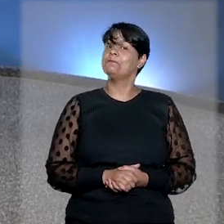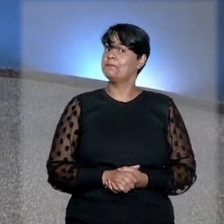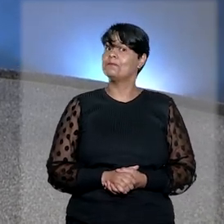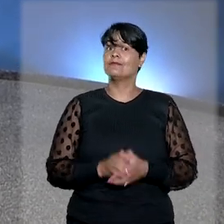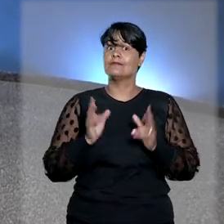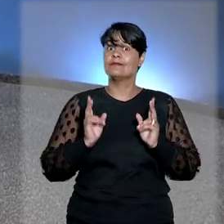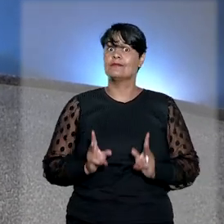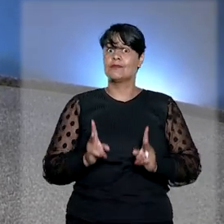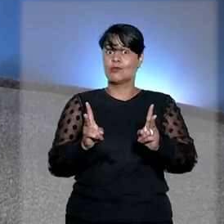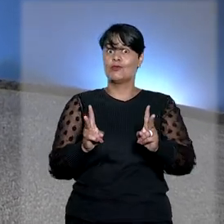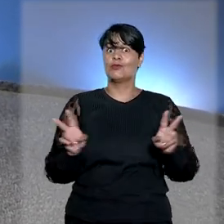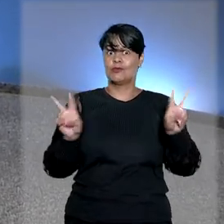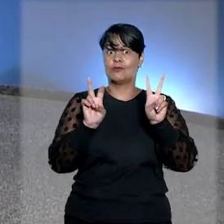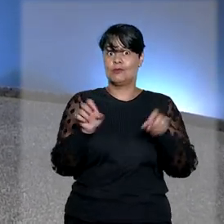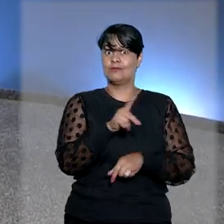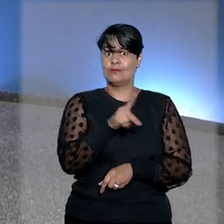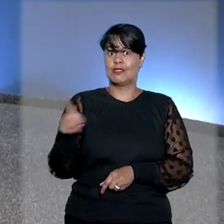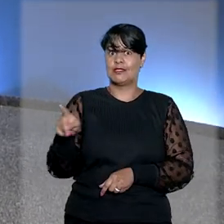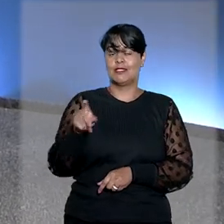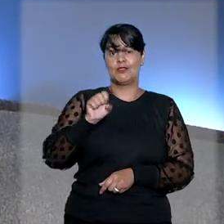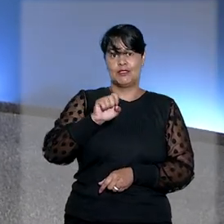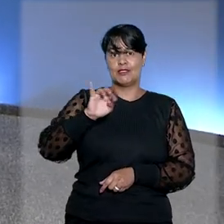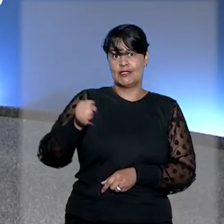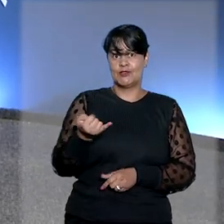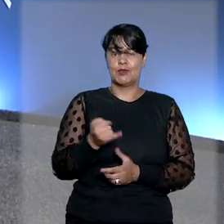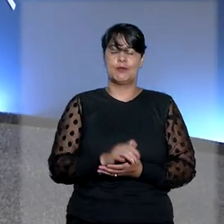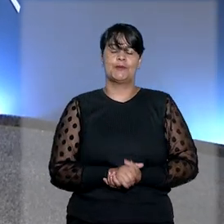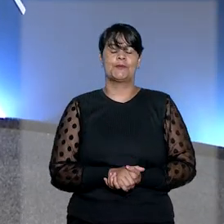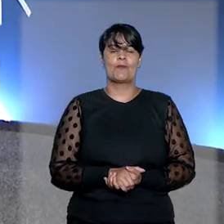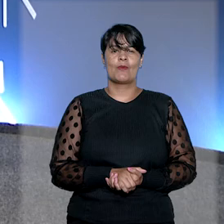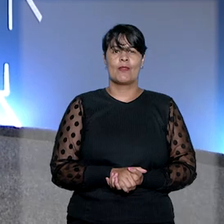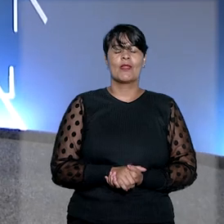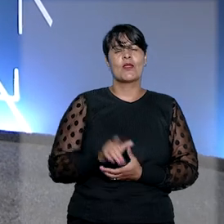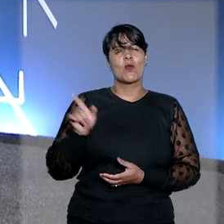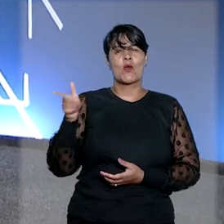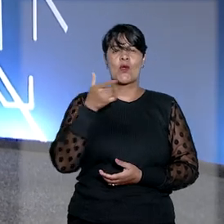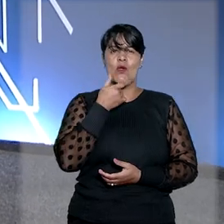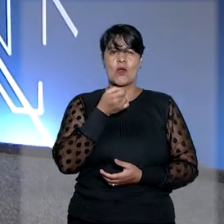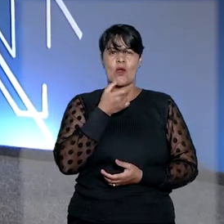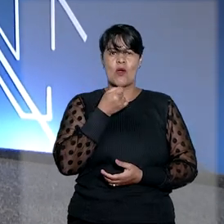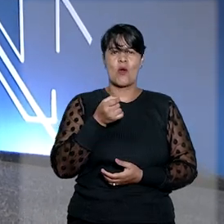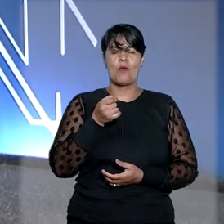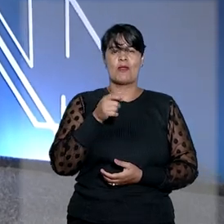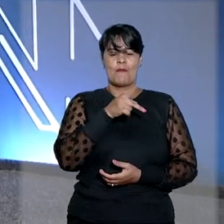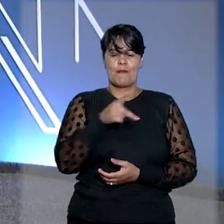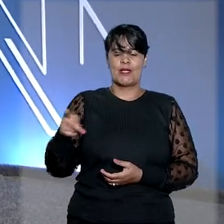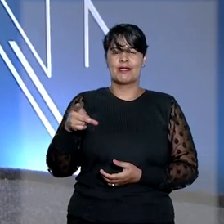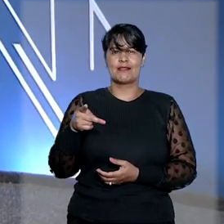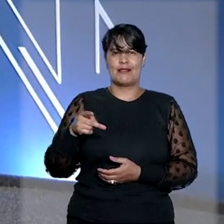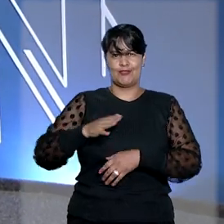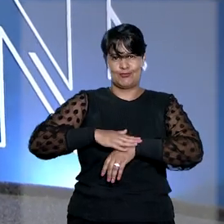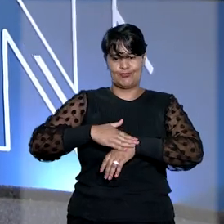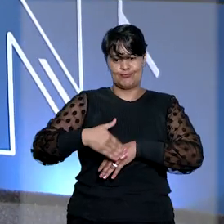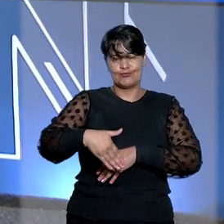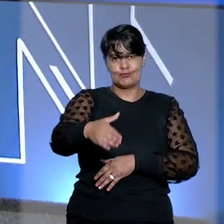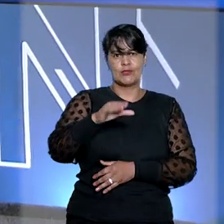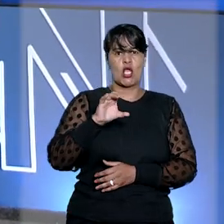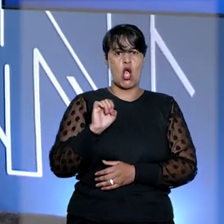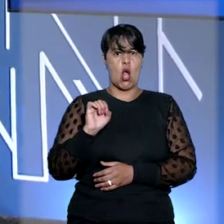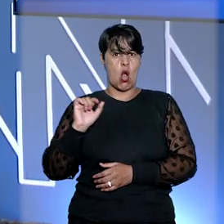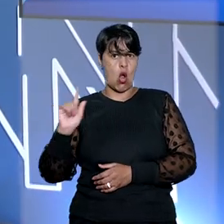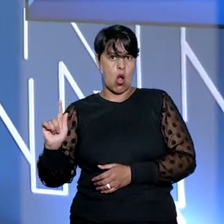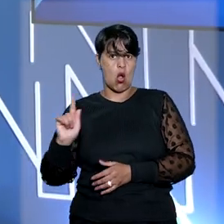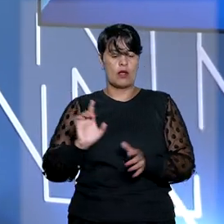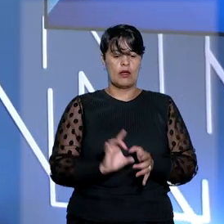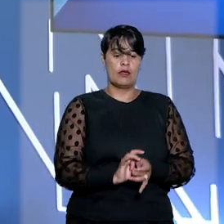presidência do STJ. No exercício temporário da condução do tribunal, o vice-presidente e ministro Og Fernandes